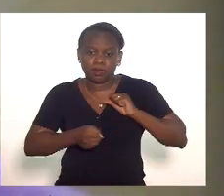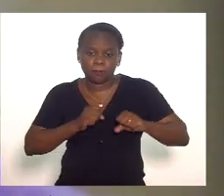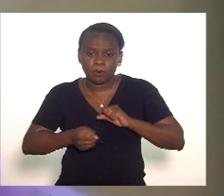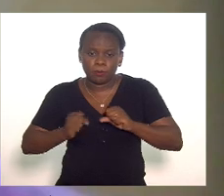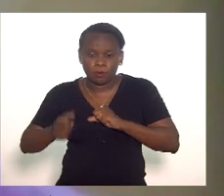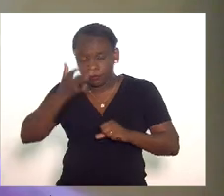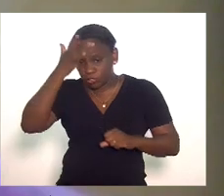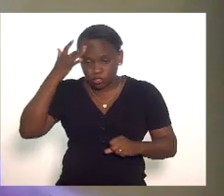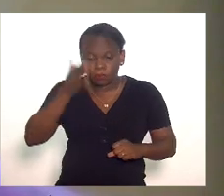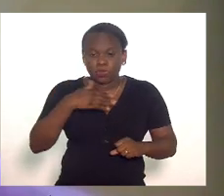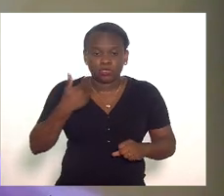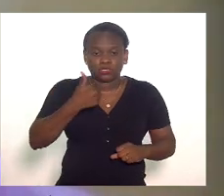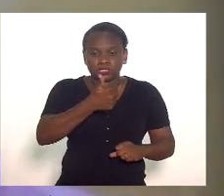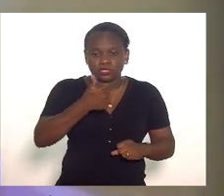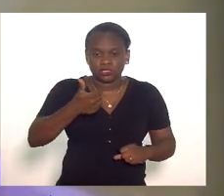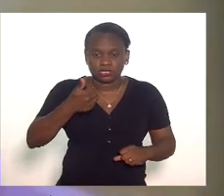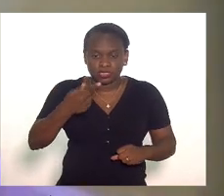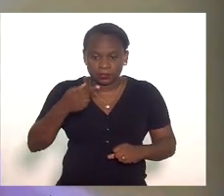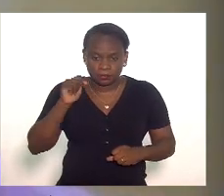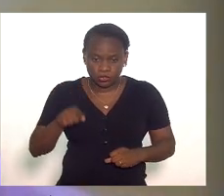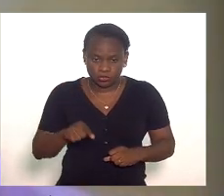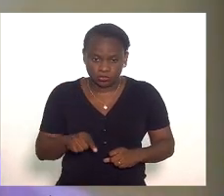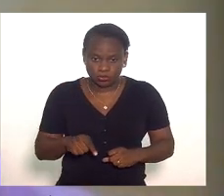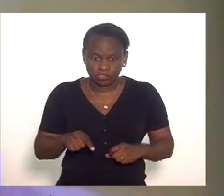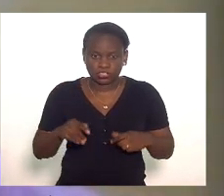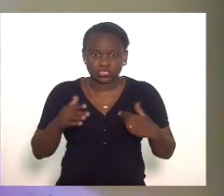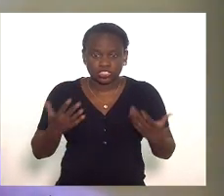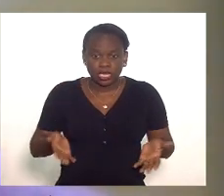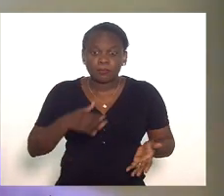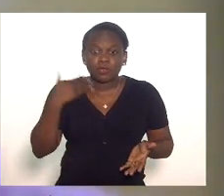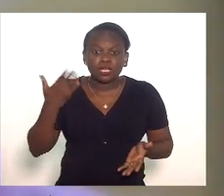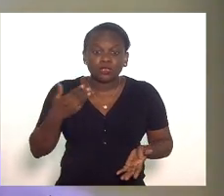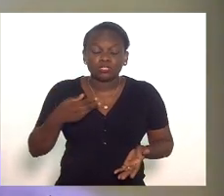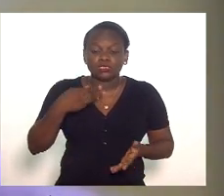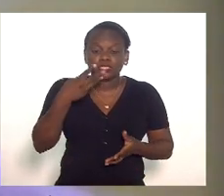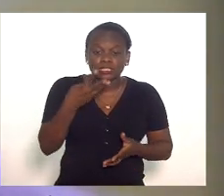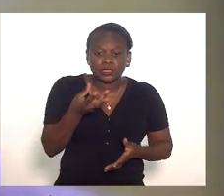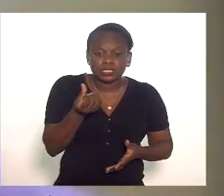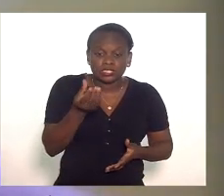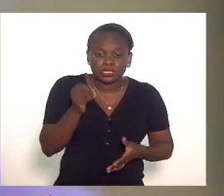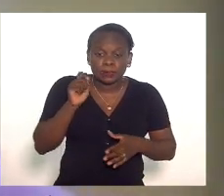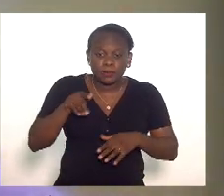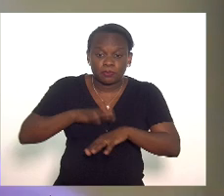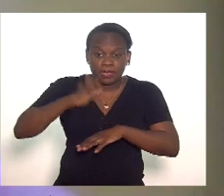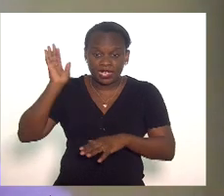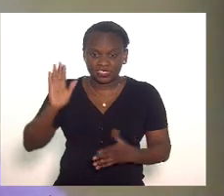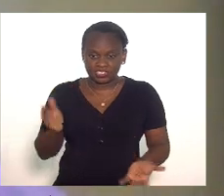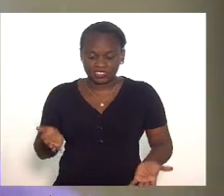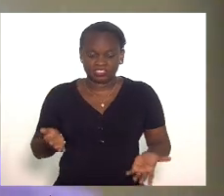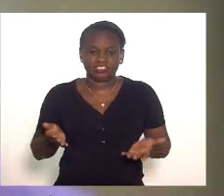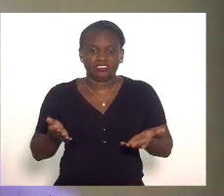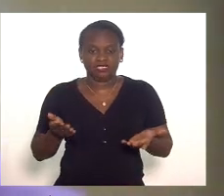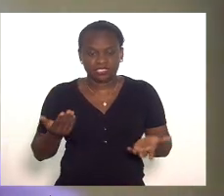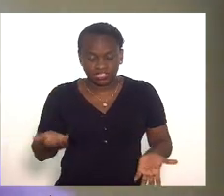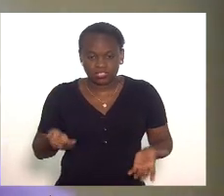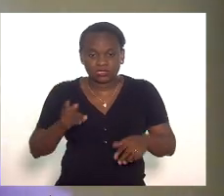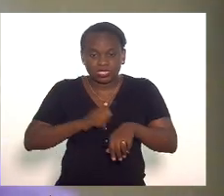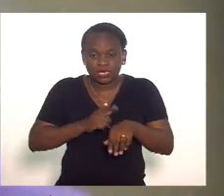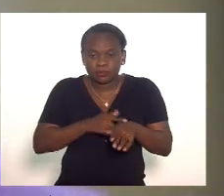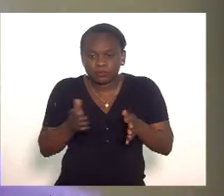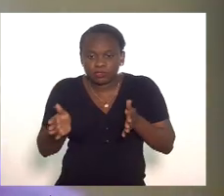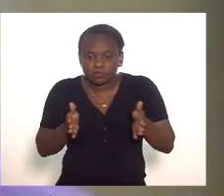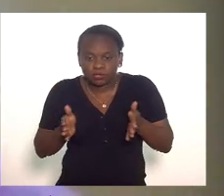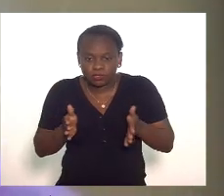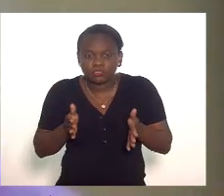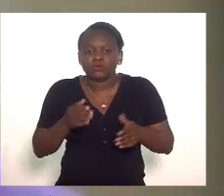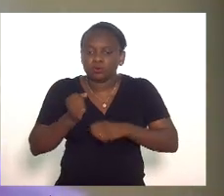117 mil pessoas veja nós já perdemos mais de 360 mil pessoas no intervalo de um tempo